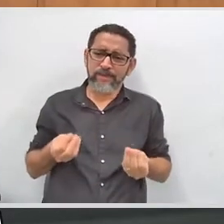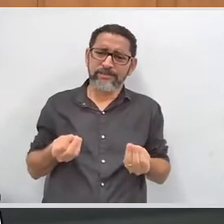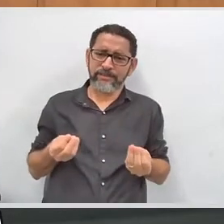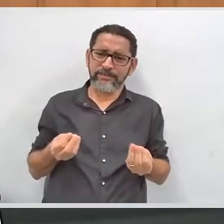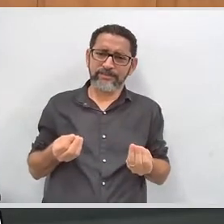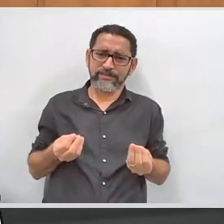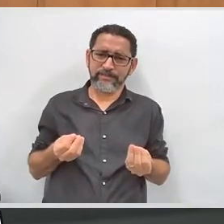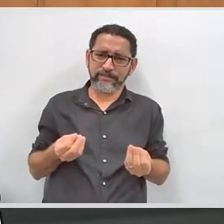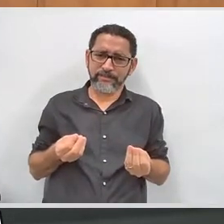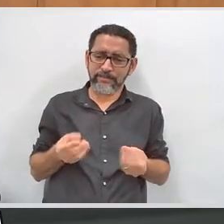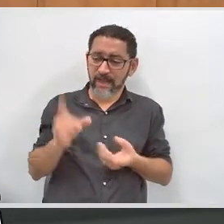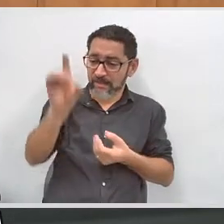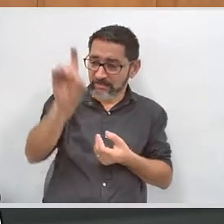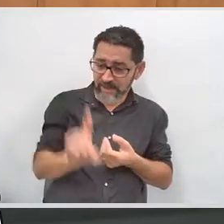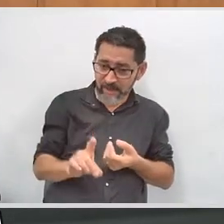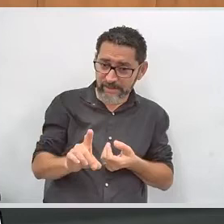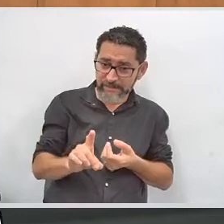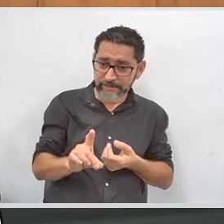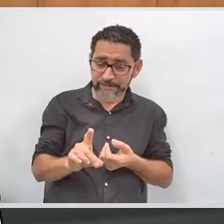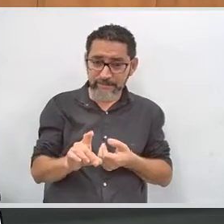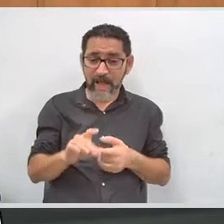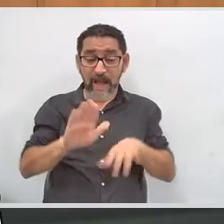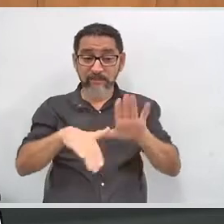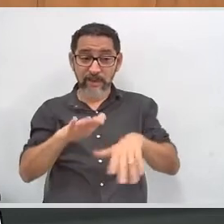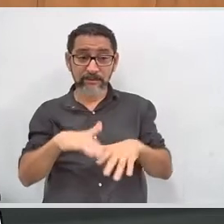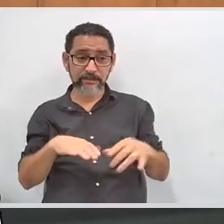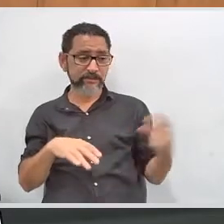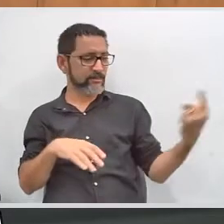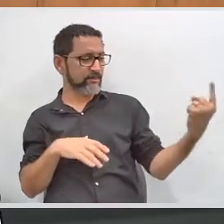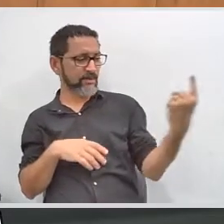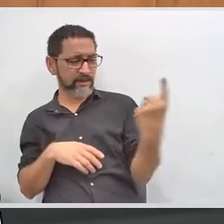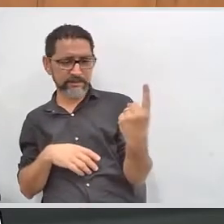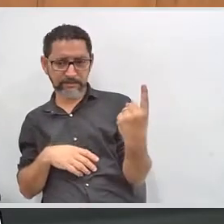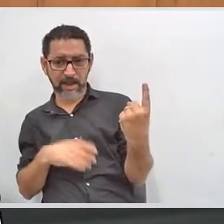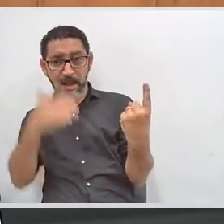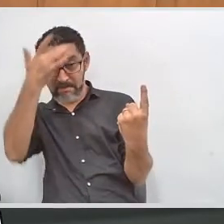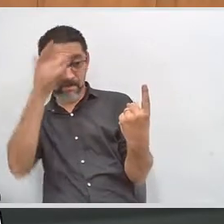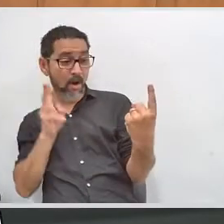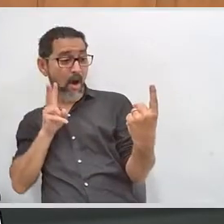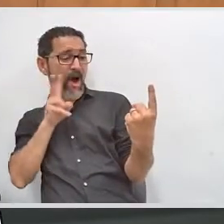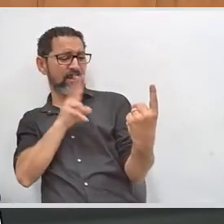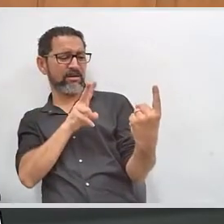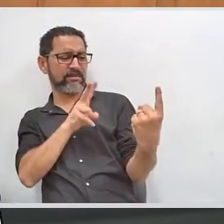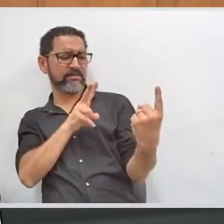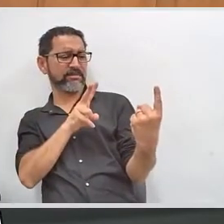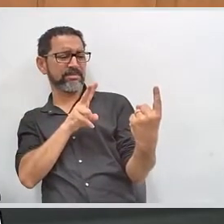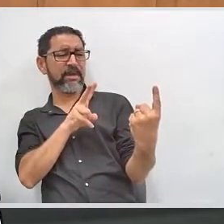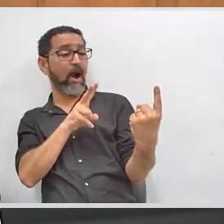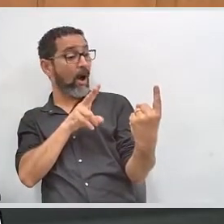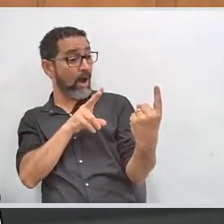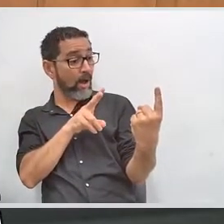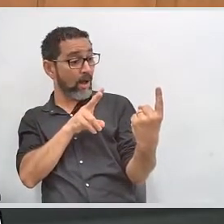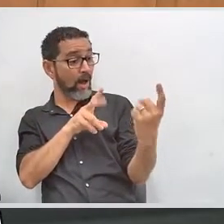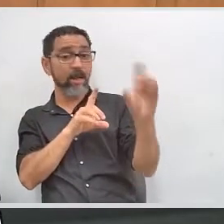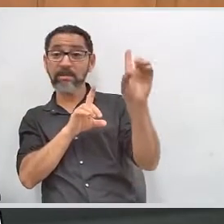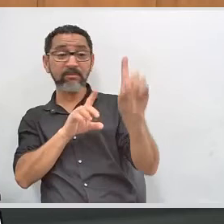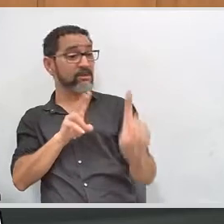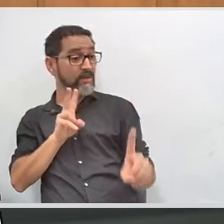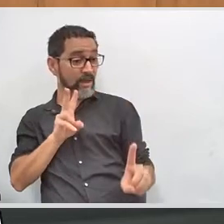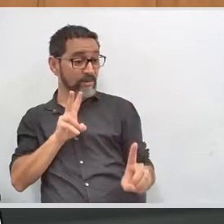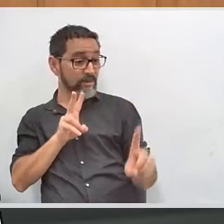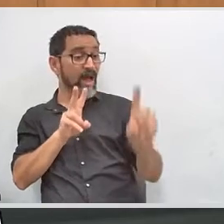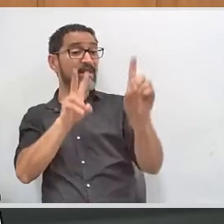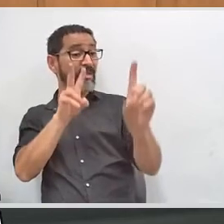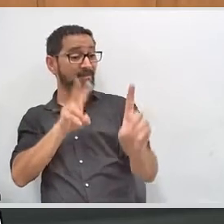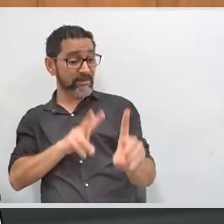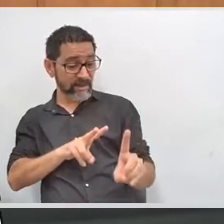difícil nós estamos vencendo, porque as pessoas, quando olham para a pessoa com deficiência, a primeira coisa que ela tem na frente é o olhar da deficiência. Ela